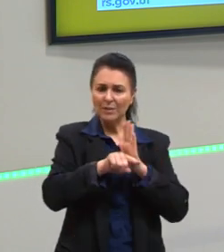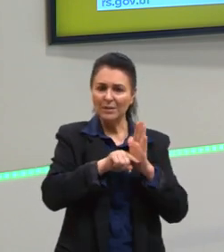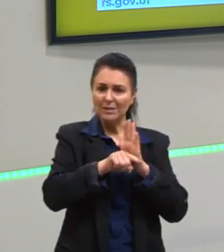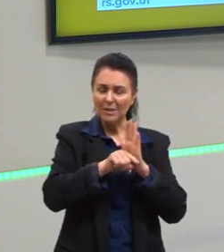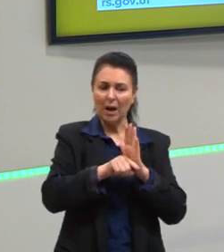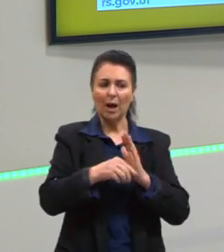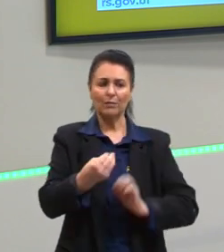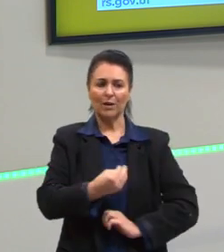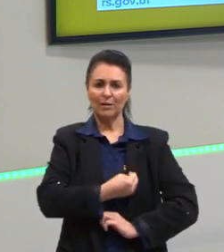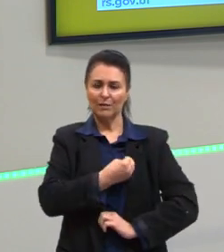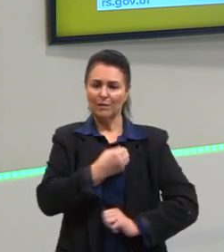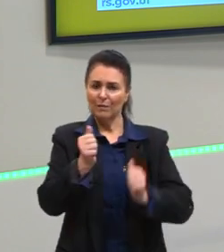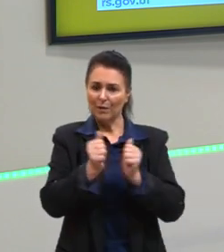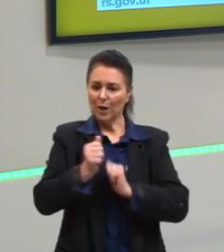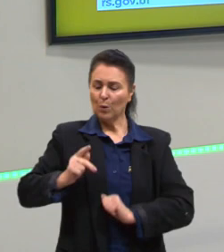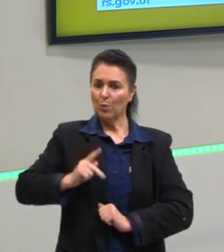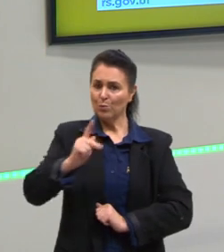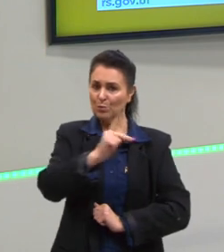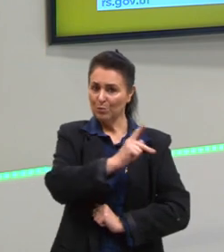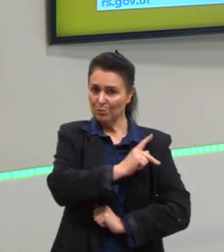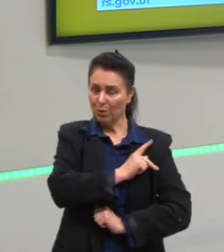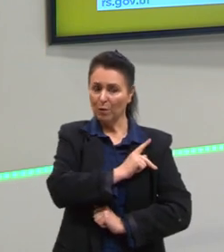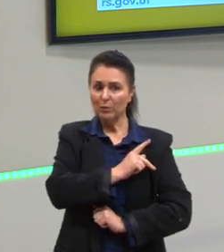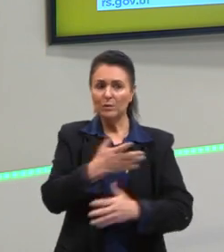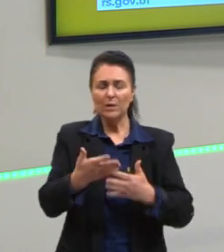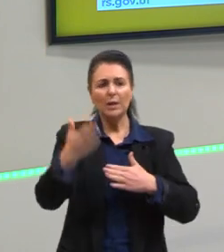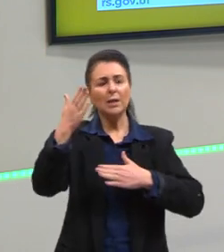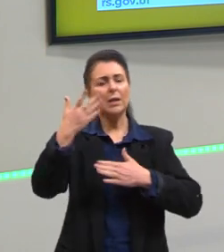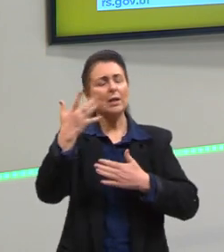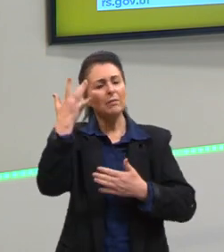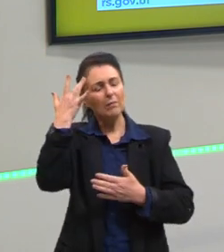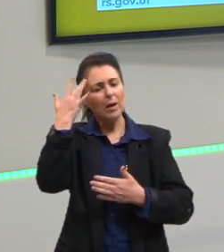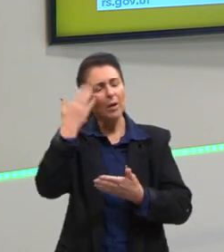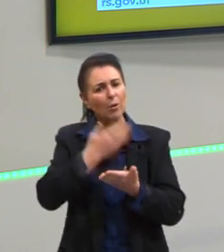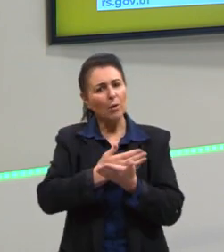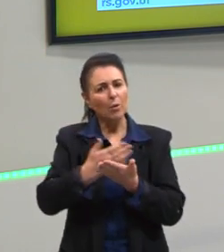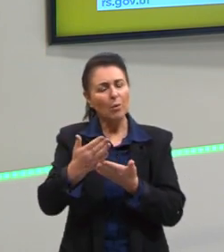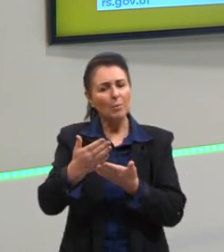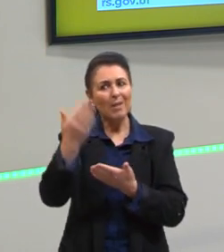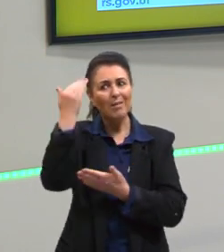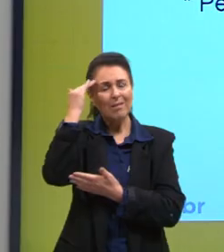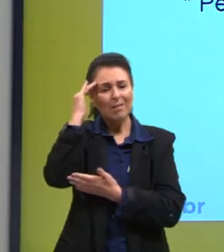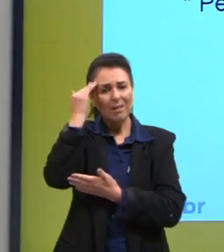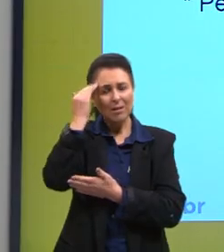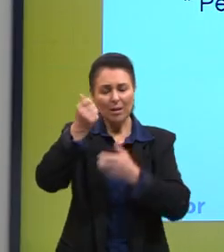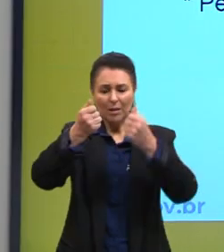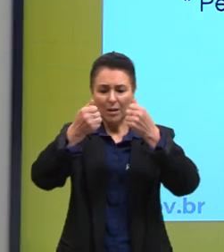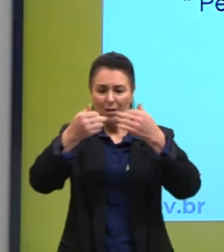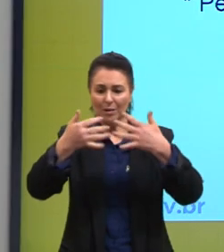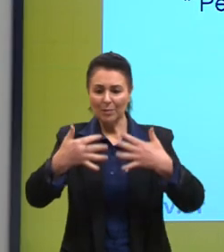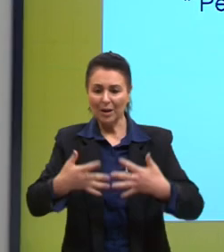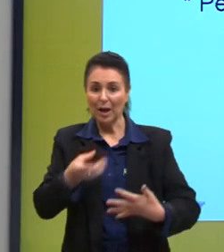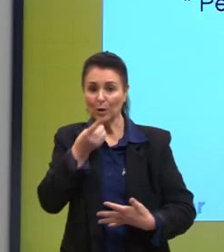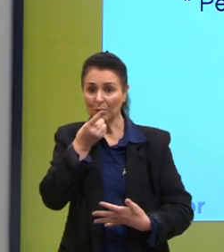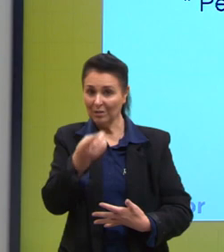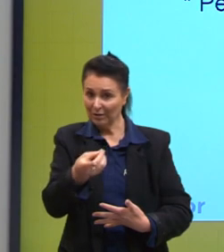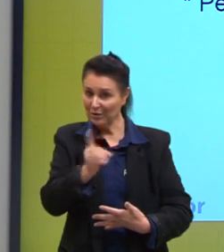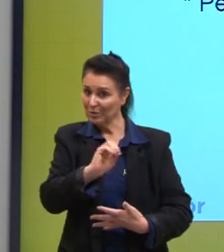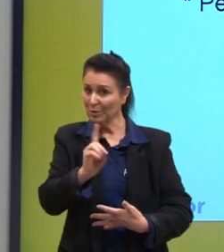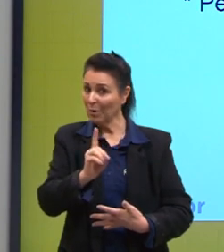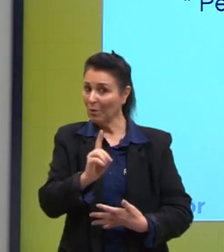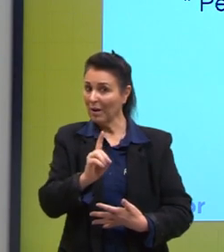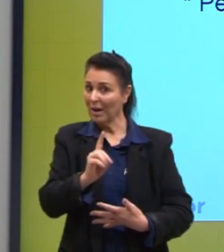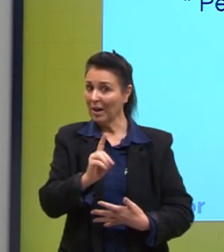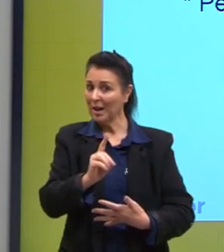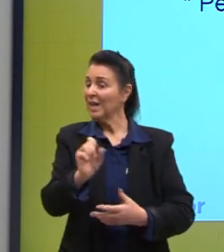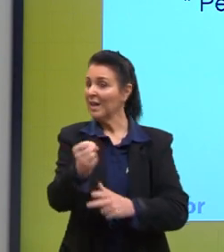conviver com os povos. E aí ele vai desmistificar toda essa questão do darwinismo social. E também